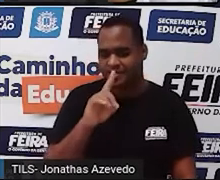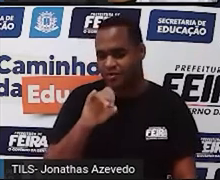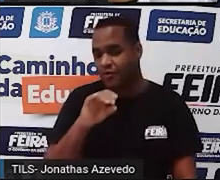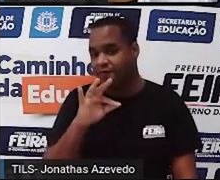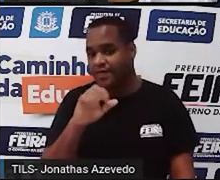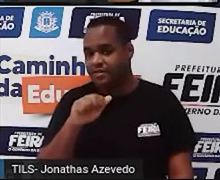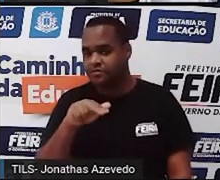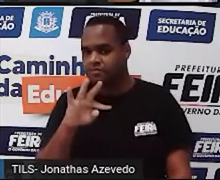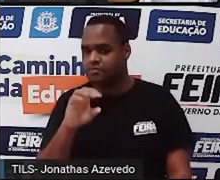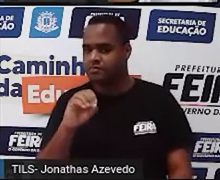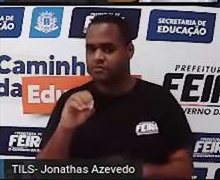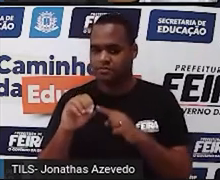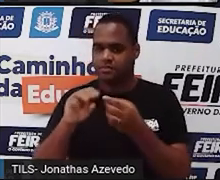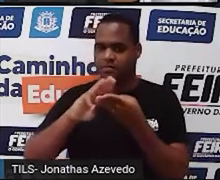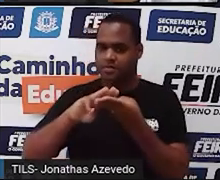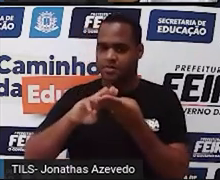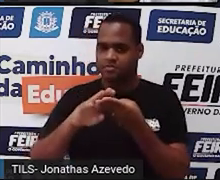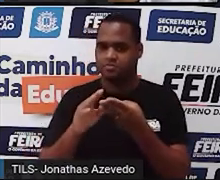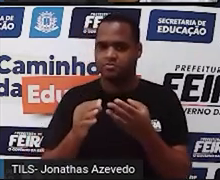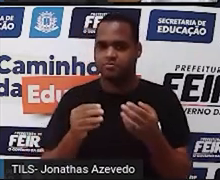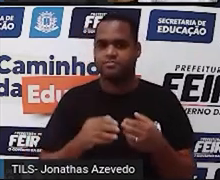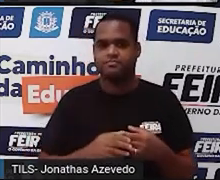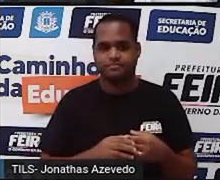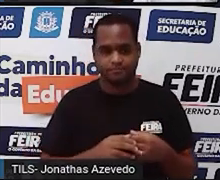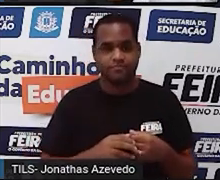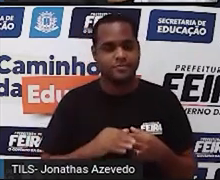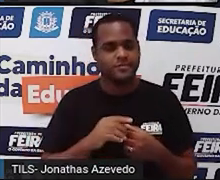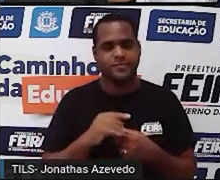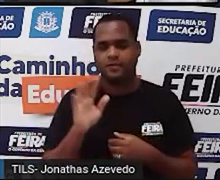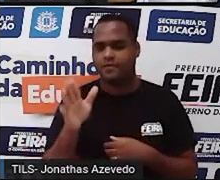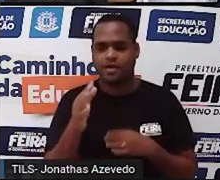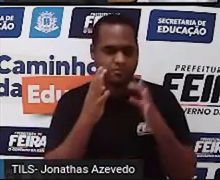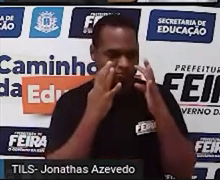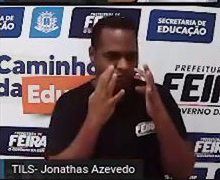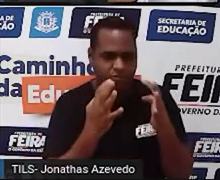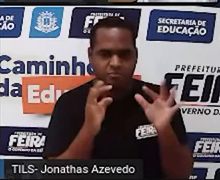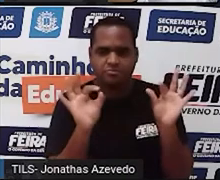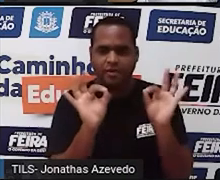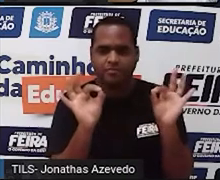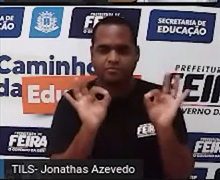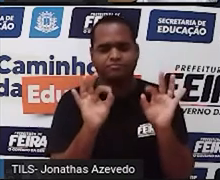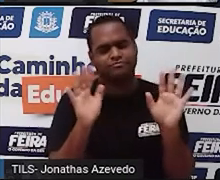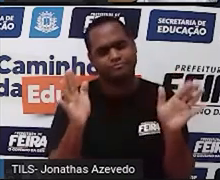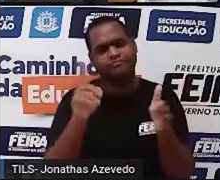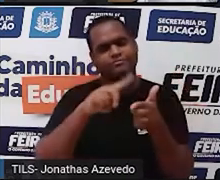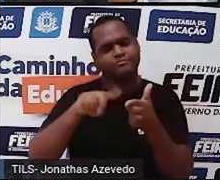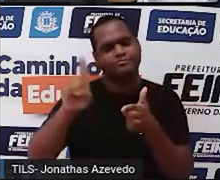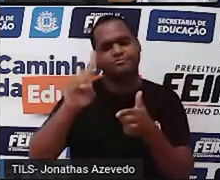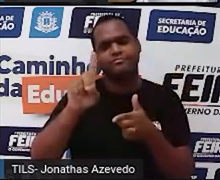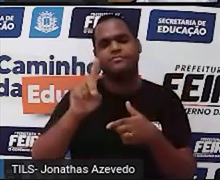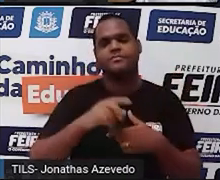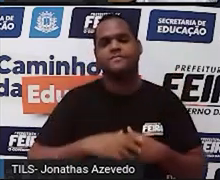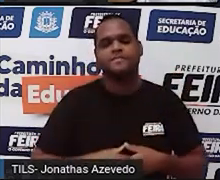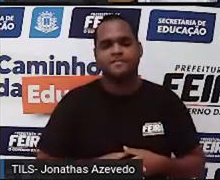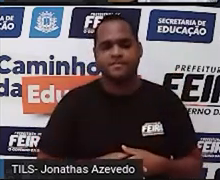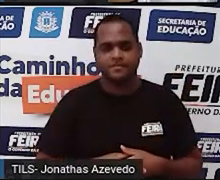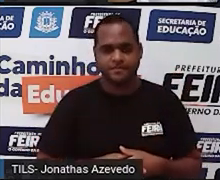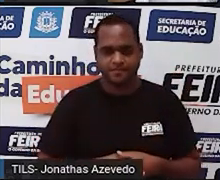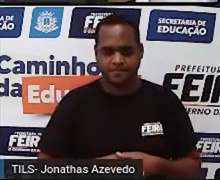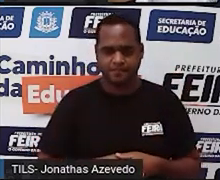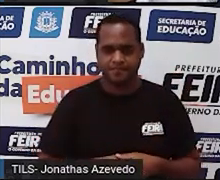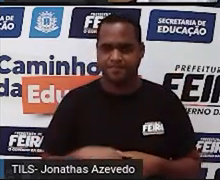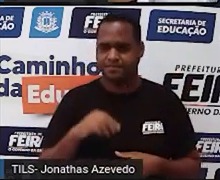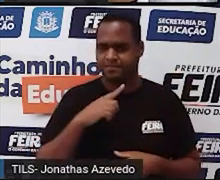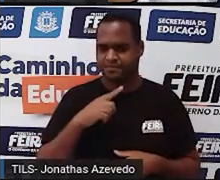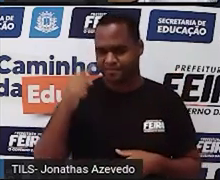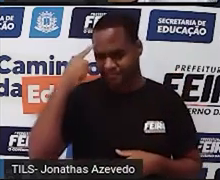Talvez você não tenha escutado muito sobre ele, até porque, dentro de tudo